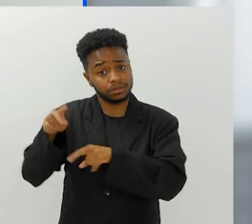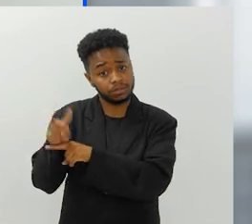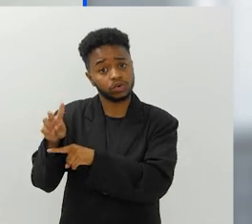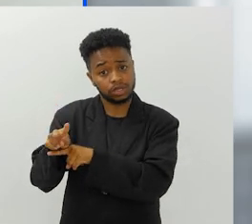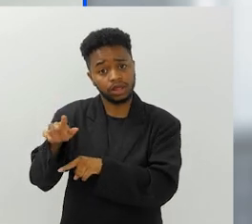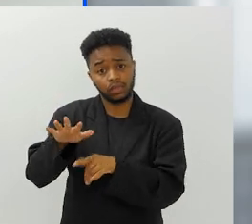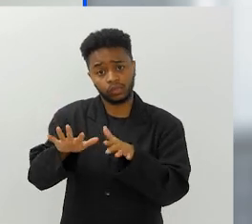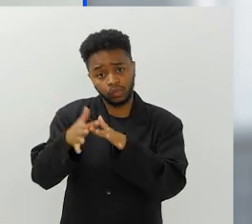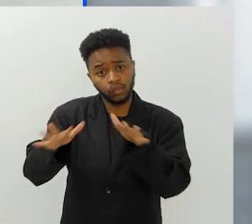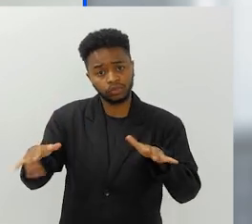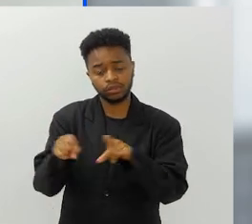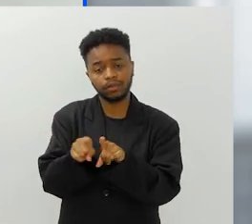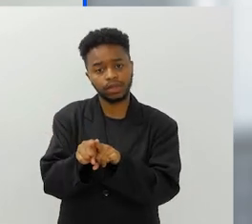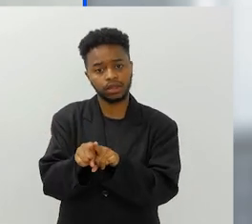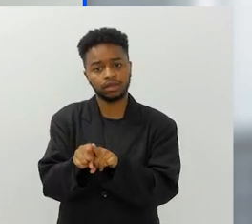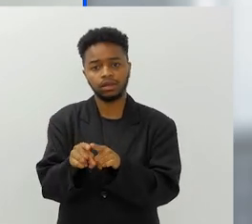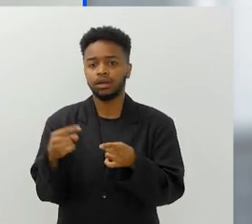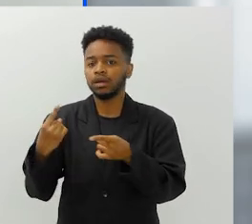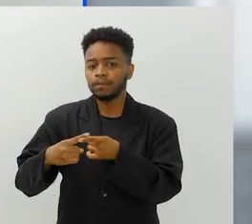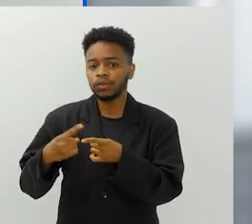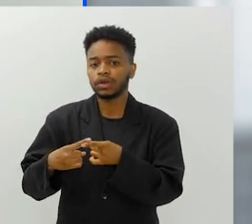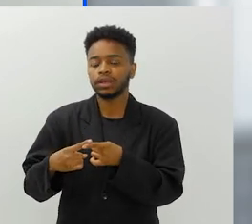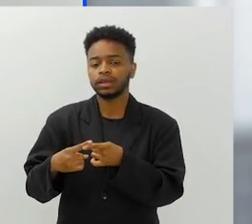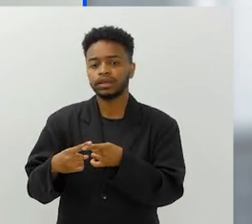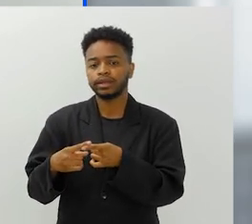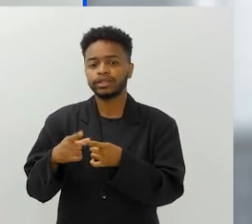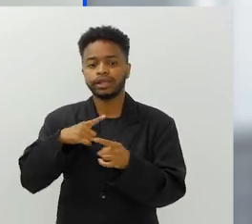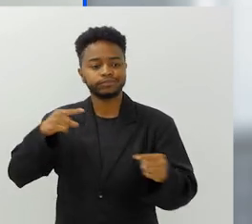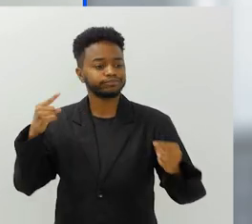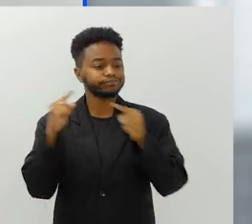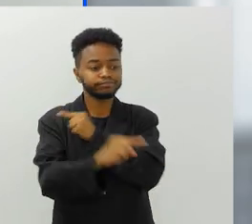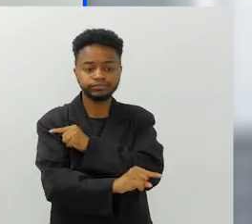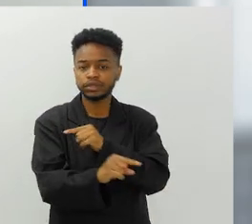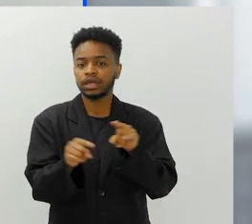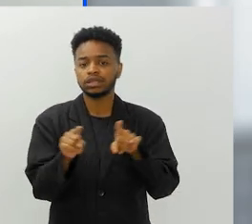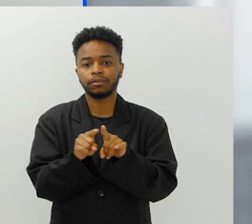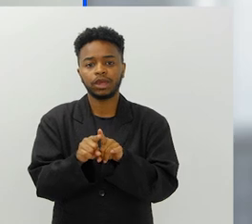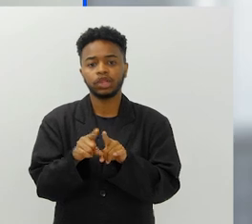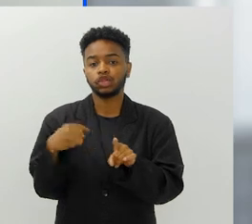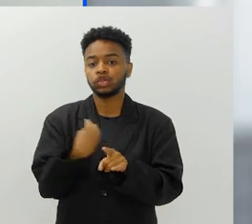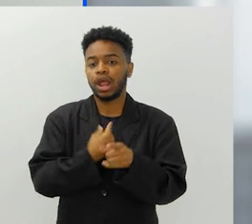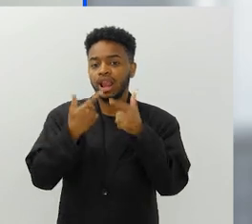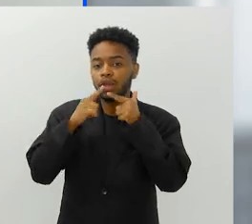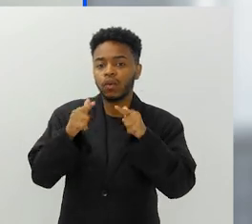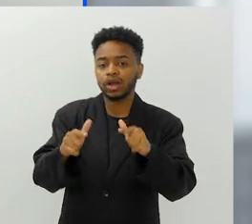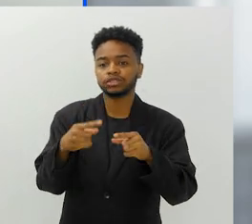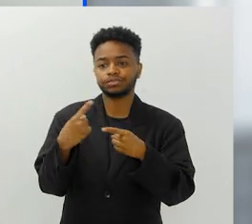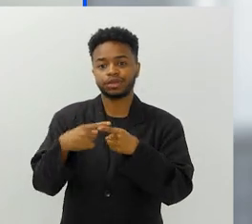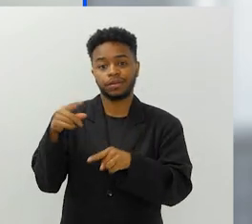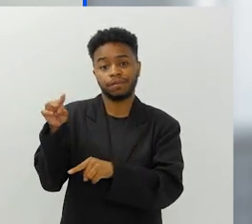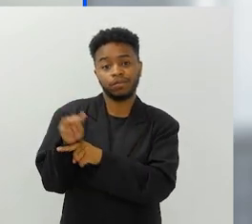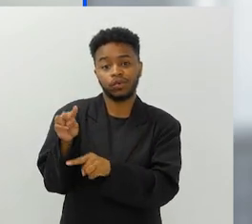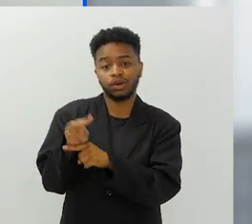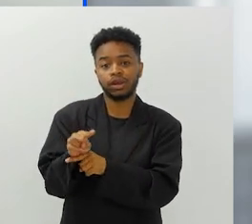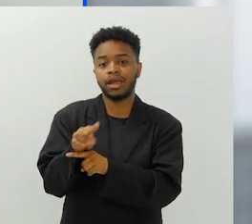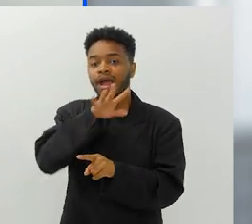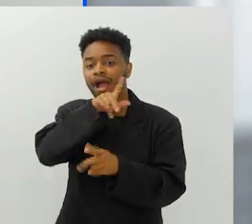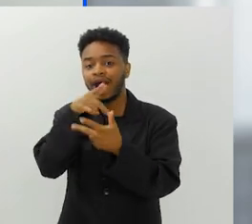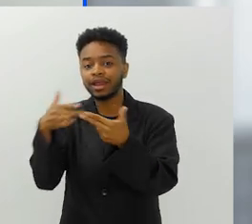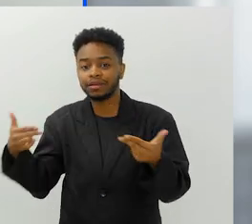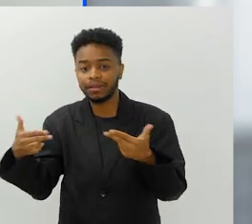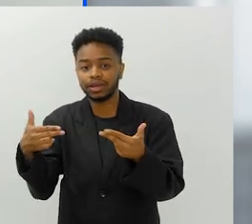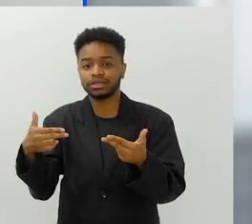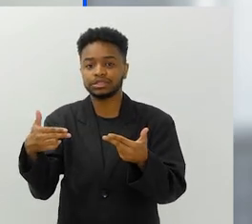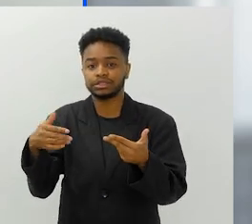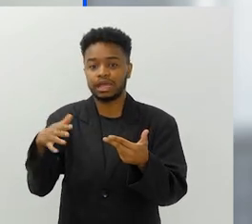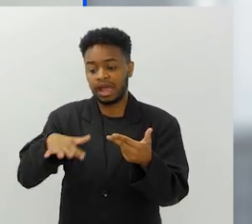meio ambiente que a gente tem que proteger. E a gente tem essa grande dissonância, e mesmo na linguagem que a gente usa, nós protegemos todos os